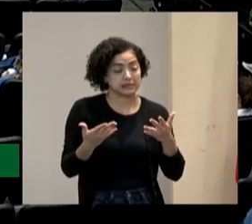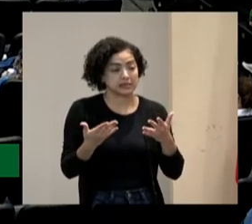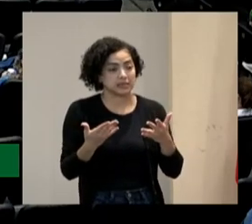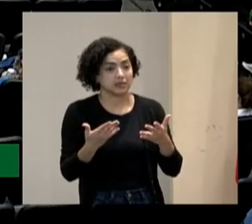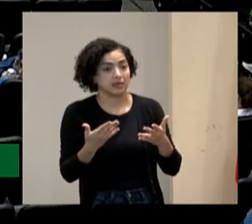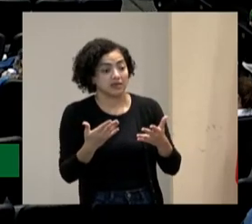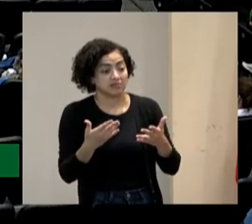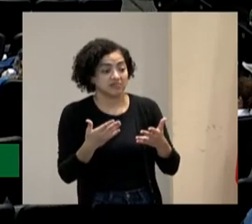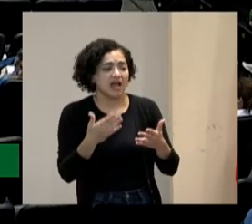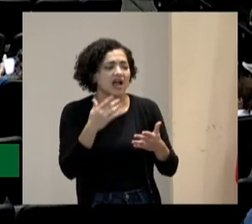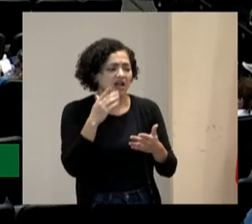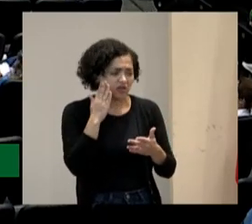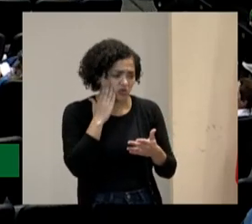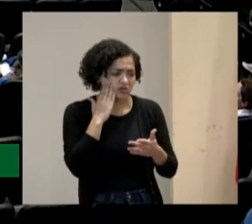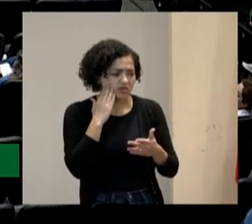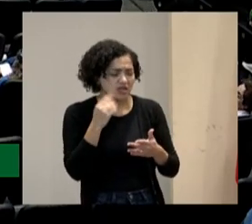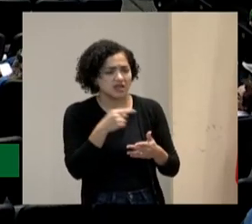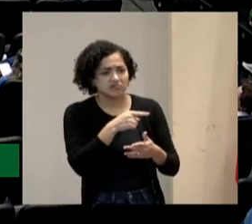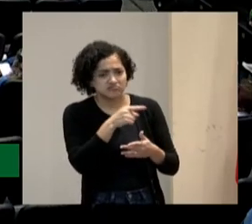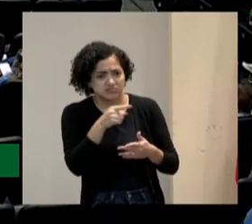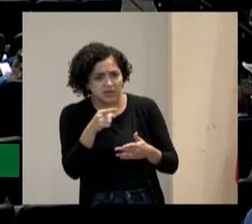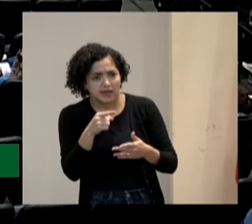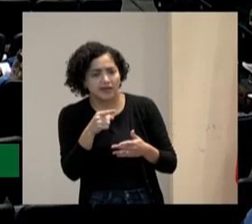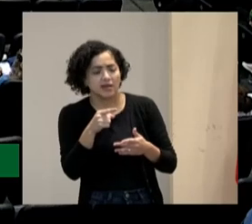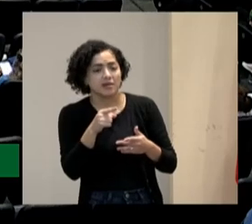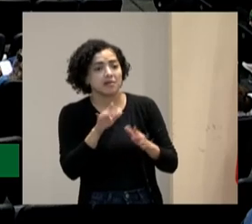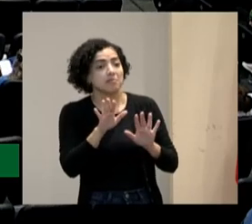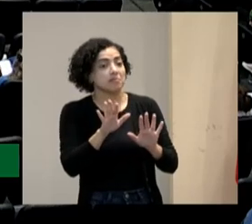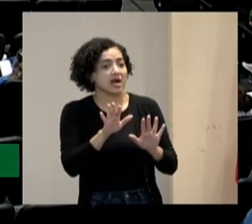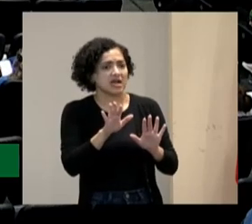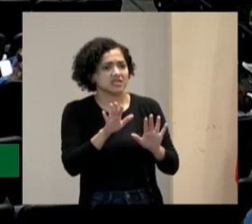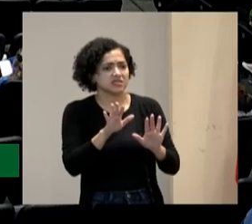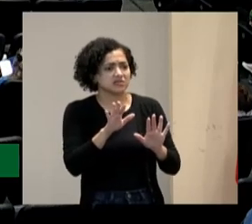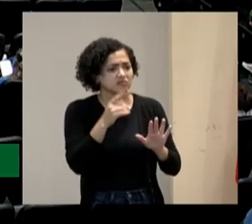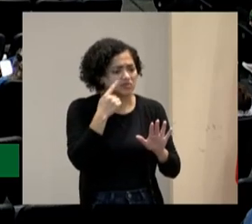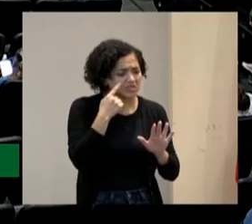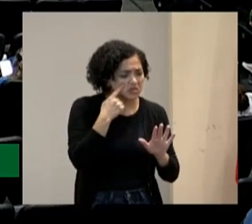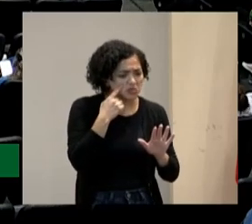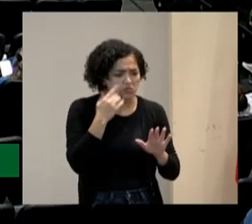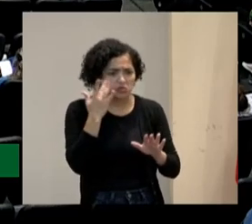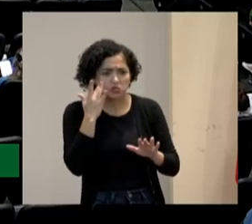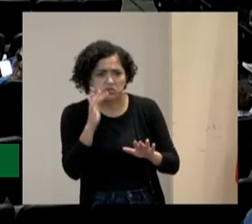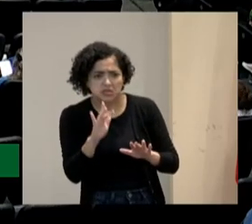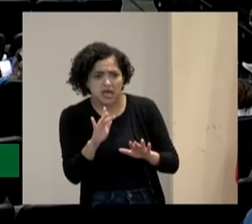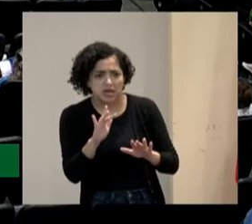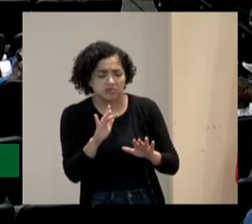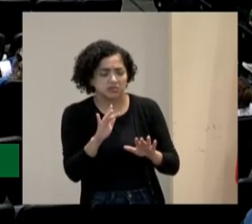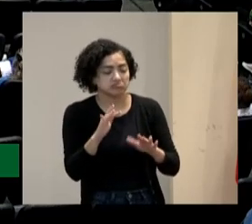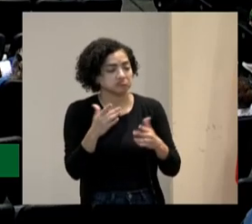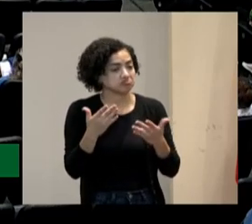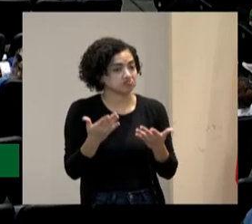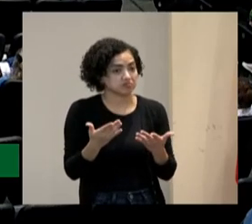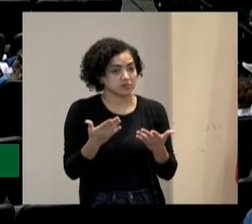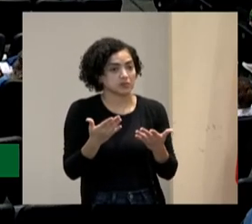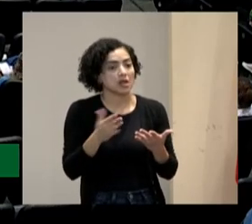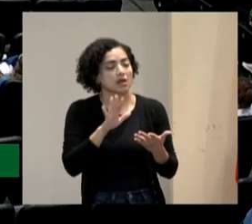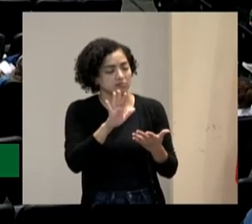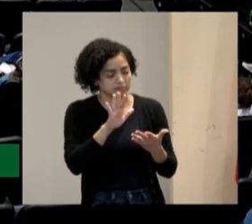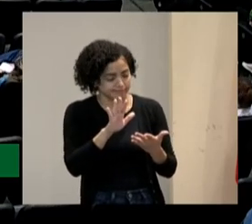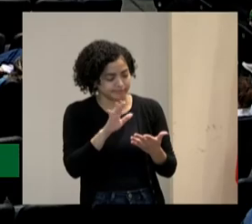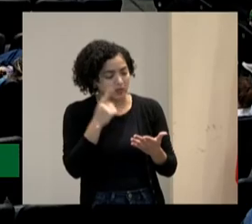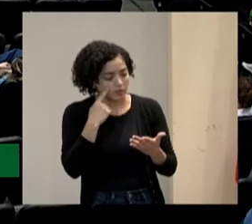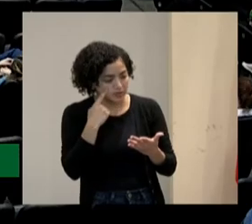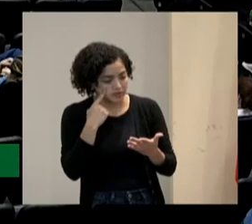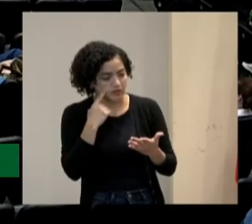eles estão aí. Eu sei que eles estão identificados. Mas você não mapeou? Não tem um... Não, não tem. Vamos providenciar.